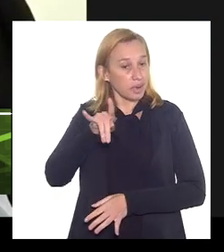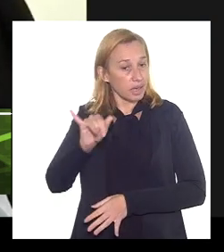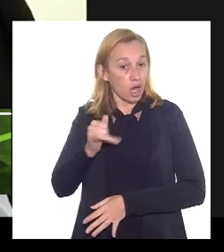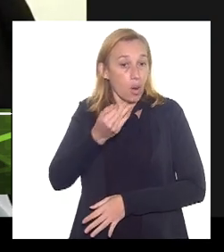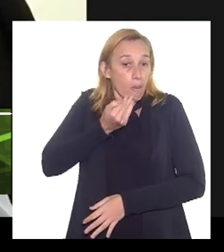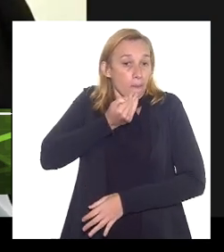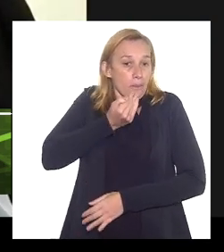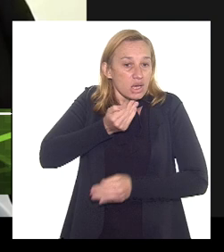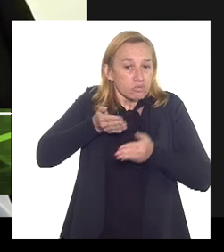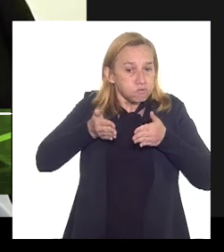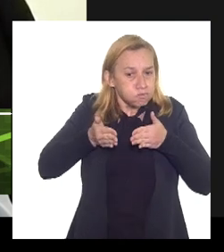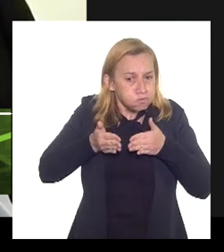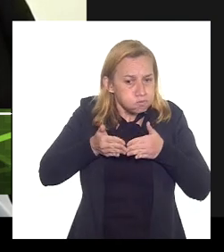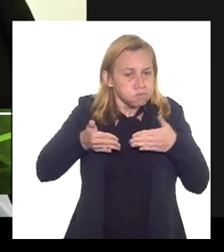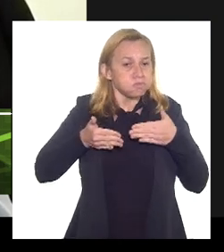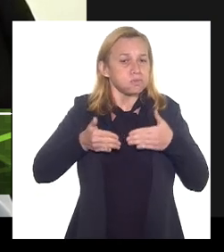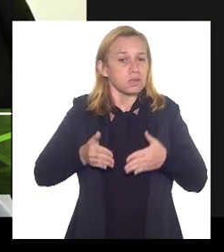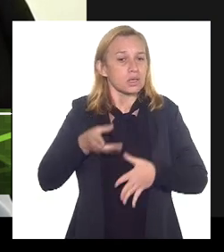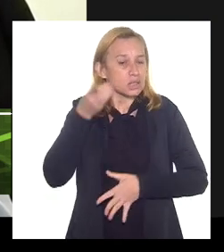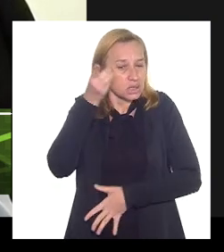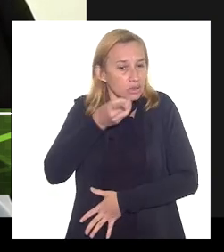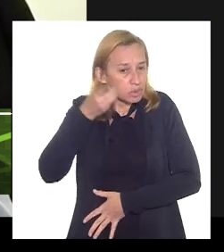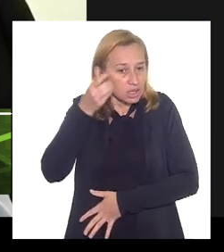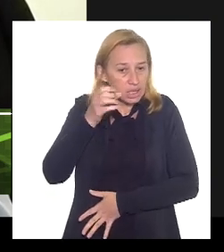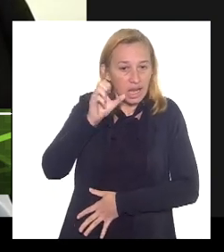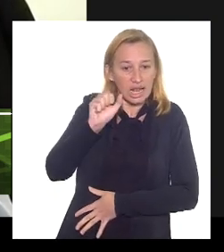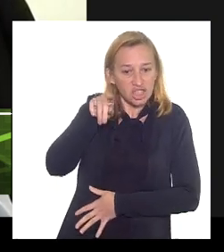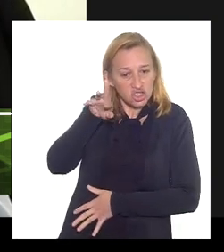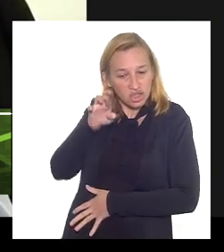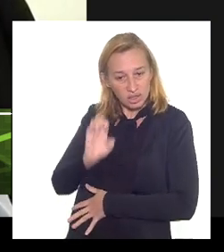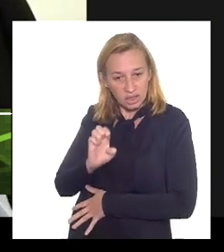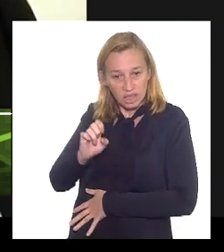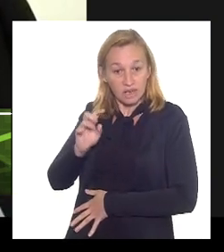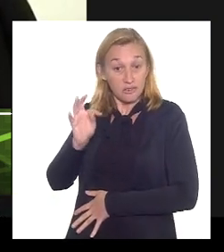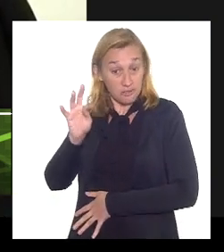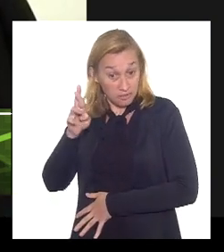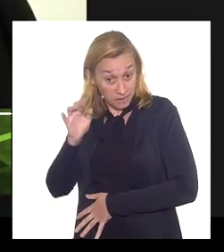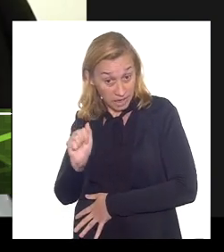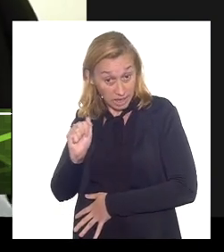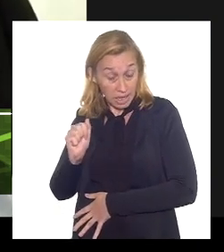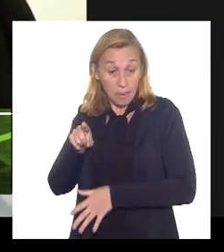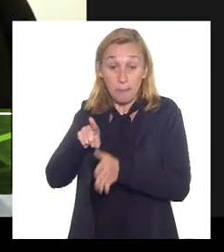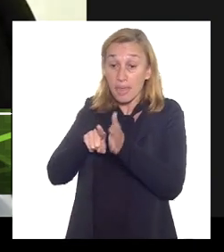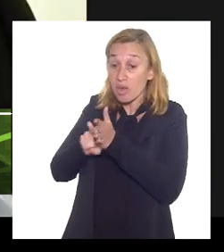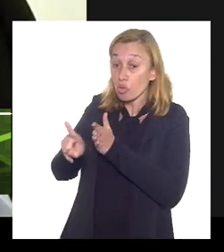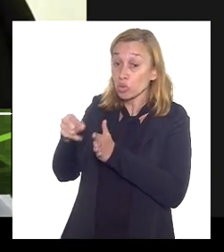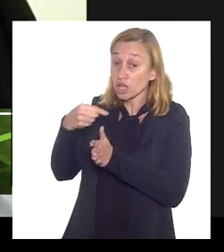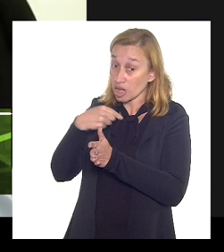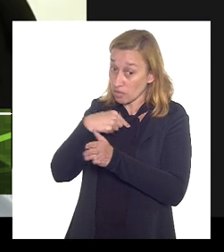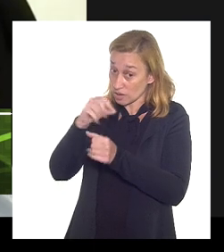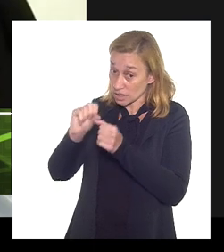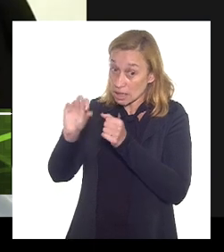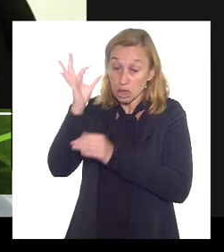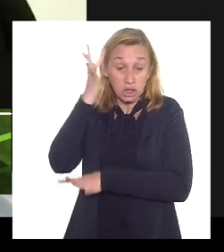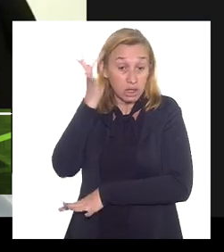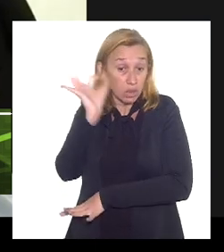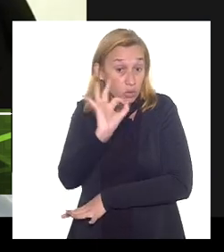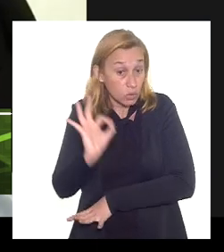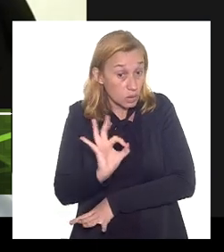licença ao deputado Alexandre Freitas que a pergunta que eu ia fazer e eu nem sei se ele